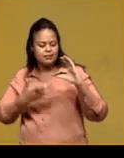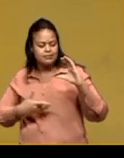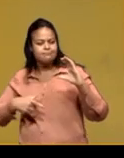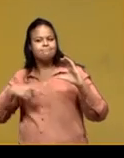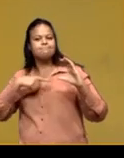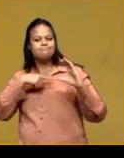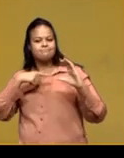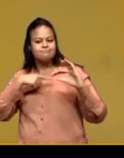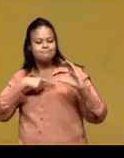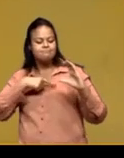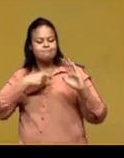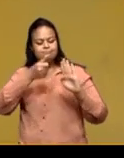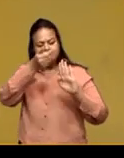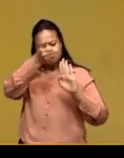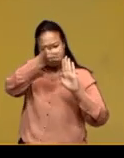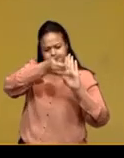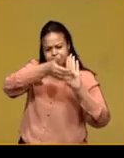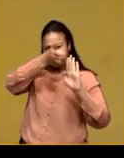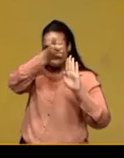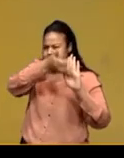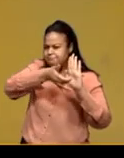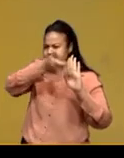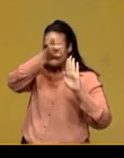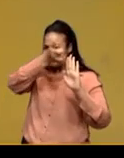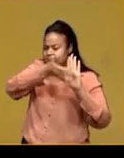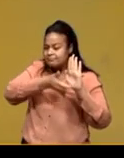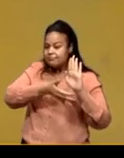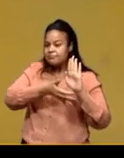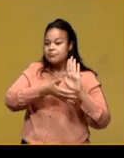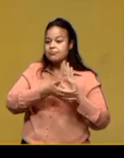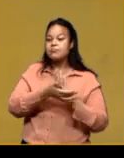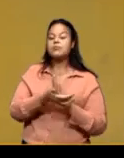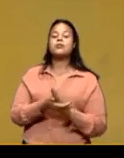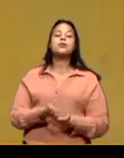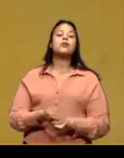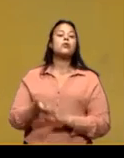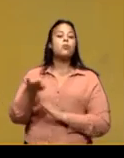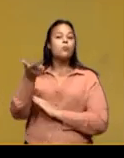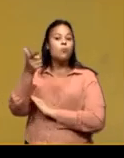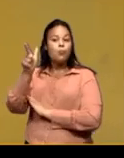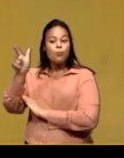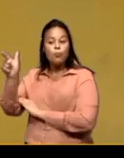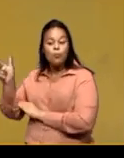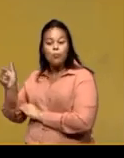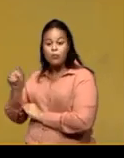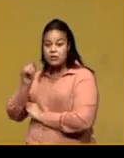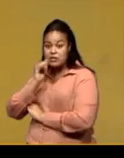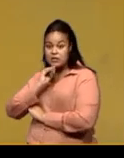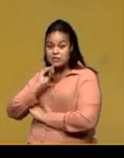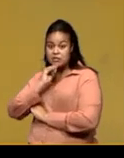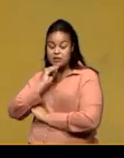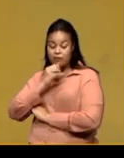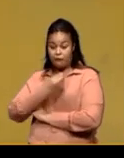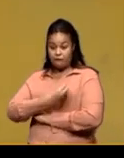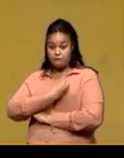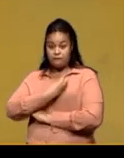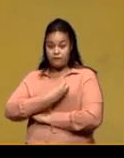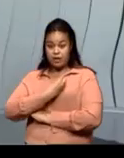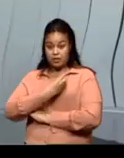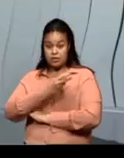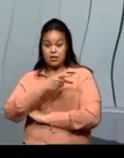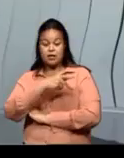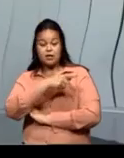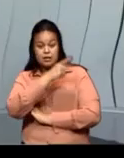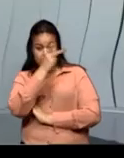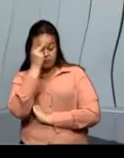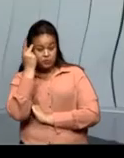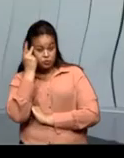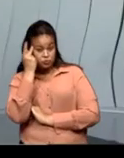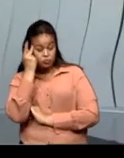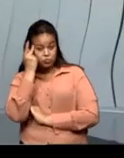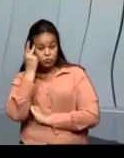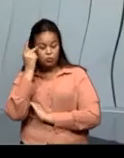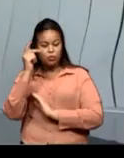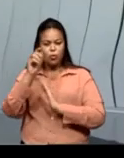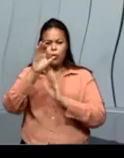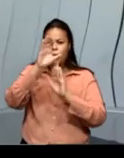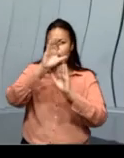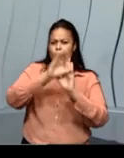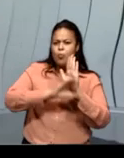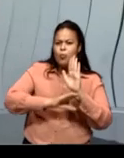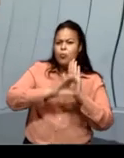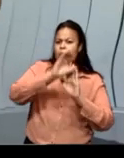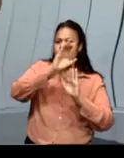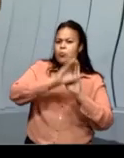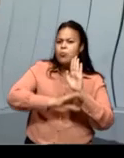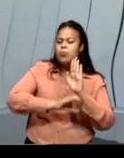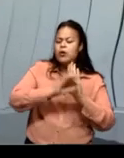descritivo. E agora sim, os outros exemplos. Biografia, o currículo. Olha o currículo,